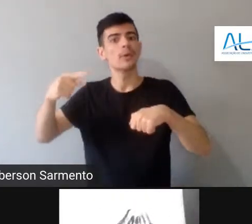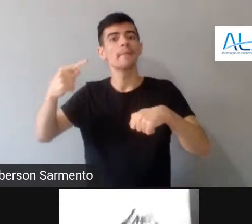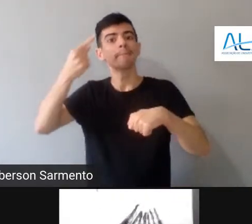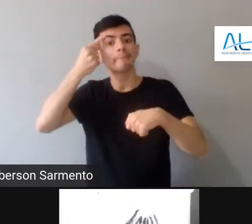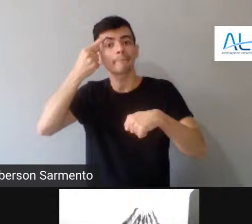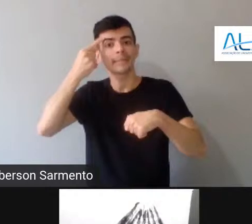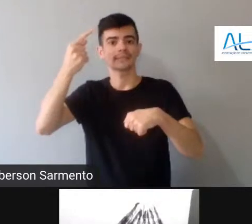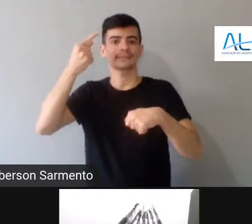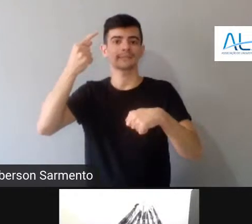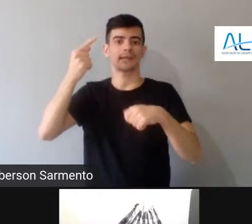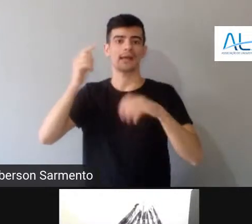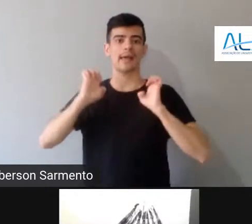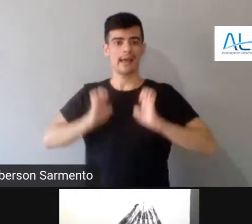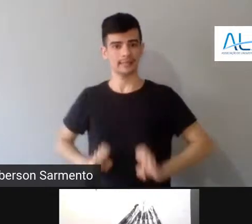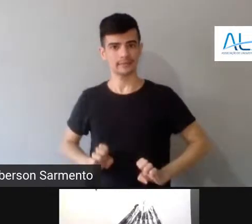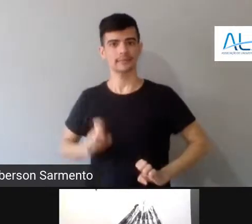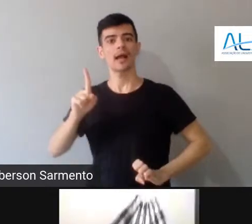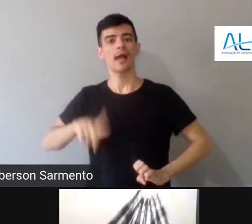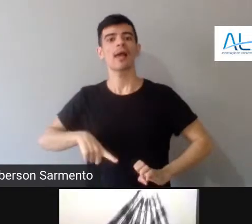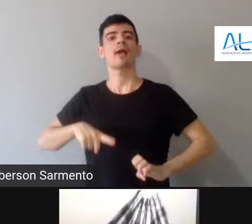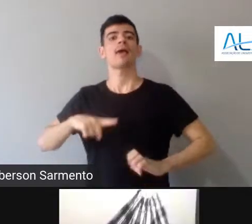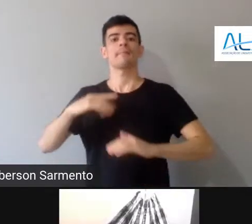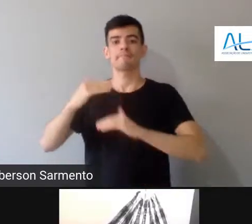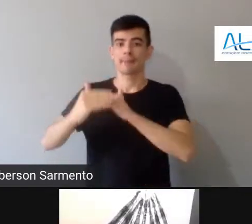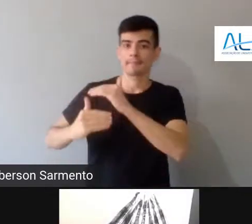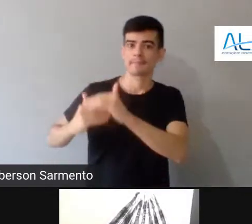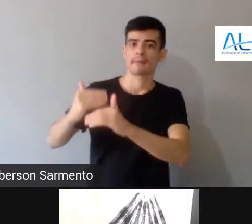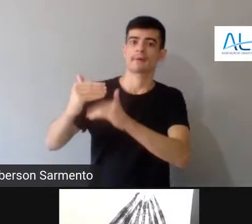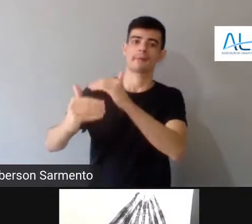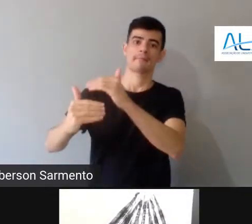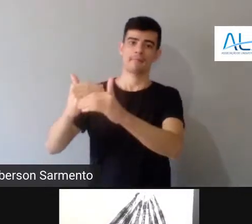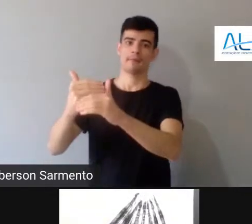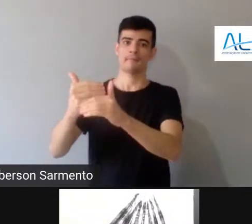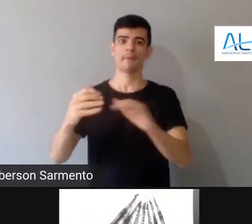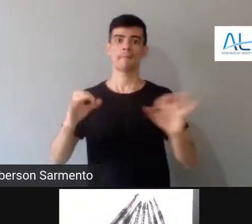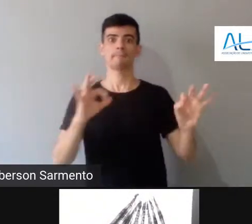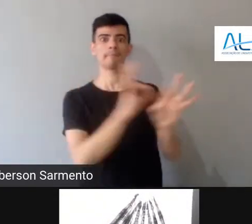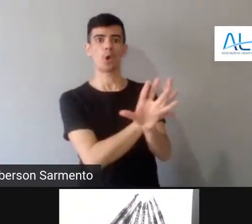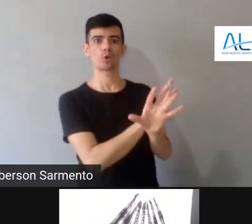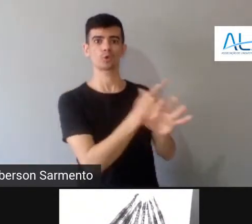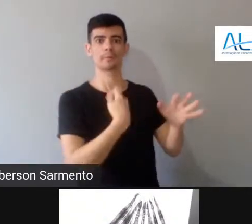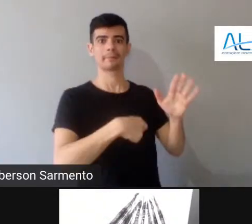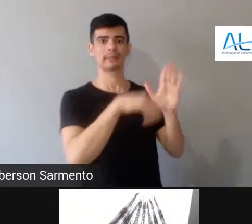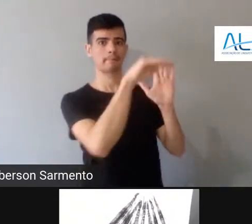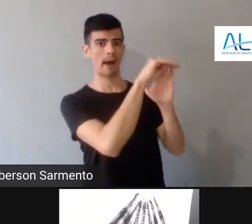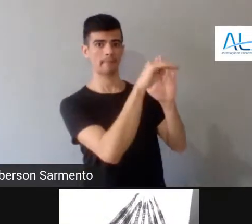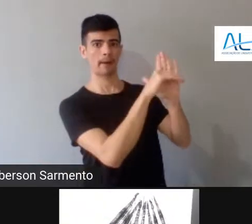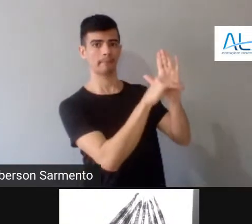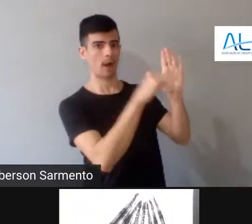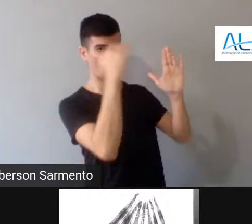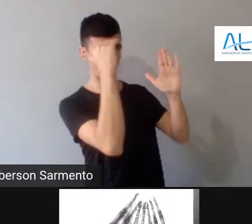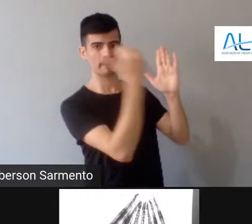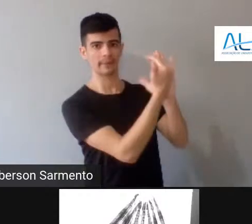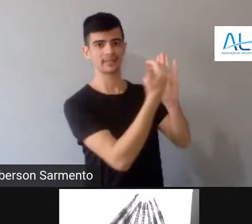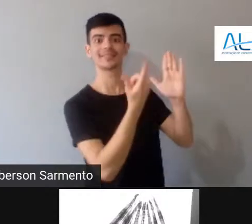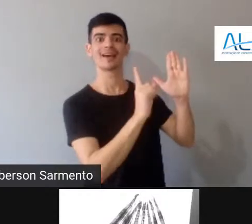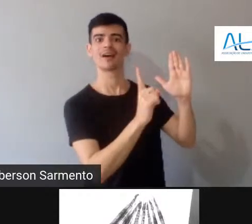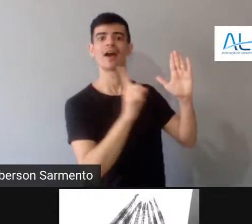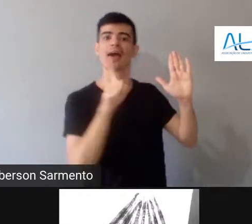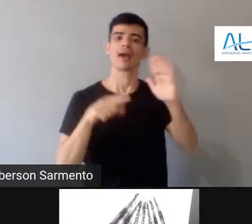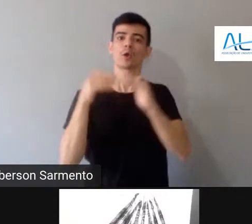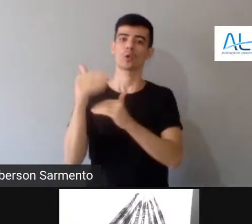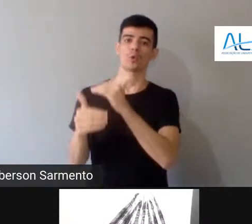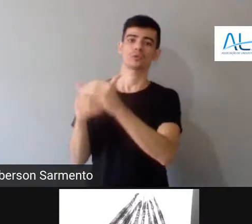construção, e não como algo que está posto e que você só tem que obedecer. E, por fim, as metodologias. Então, nós